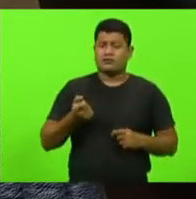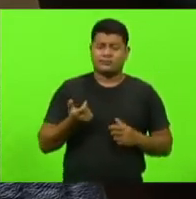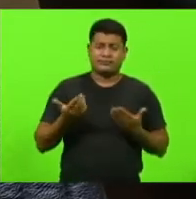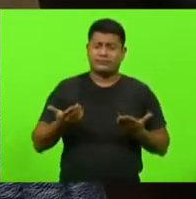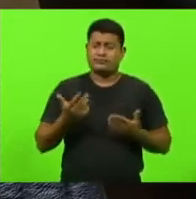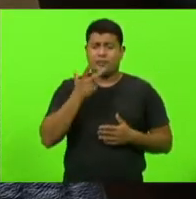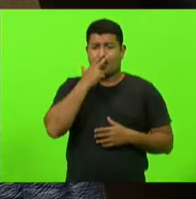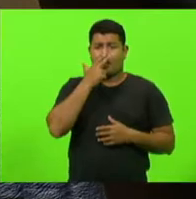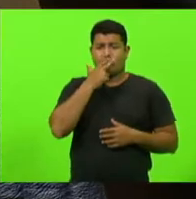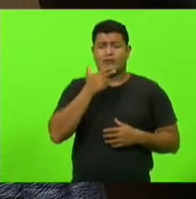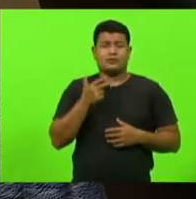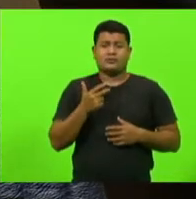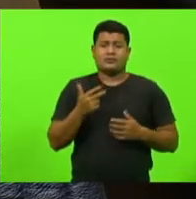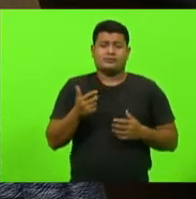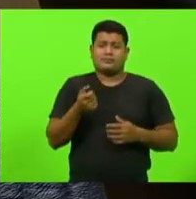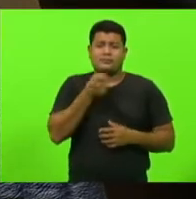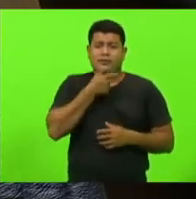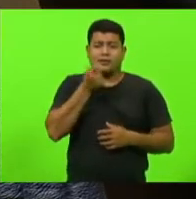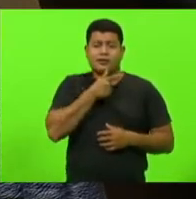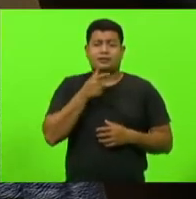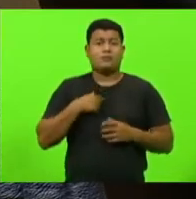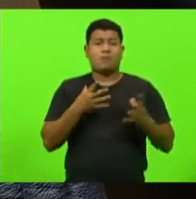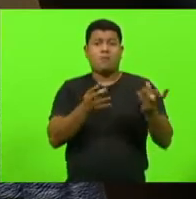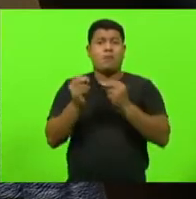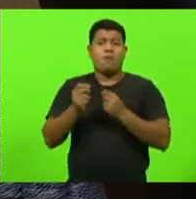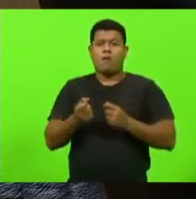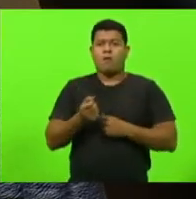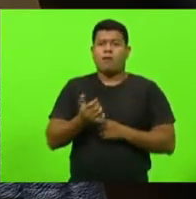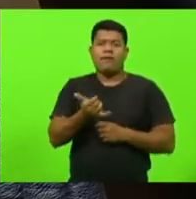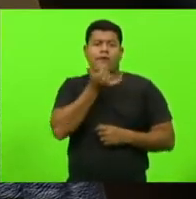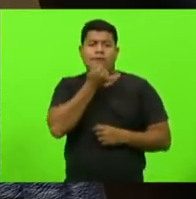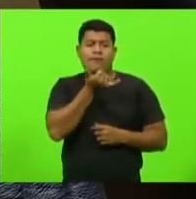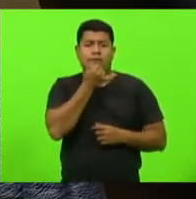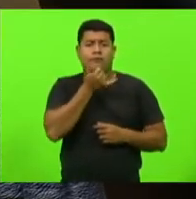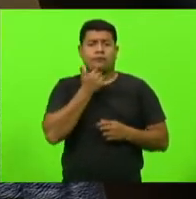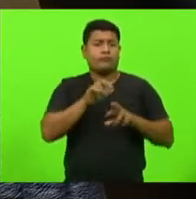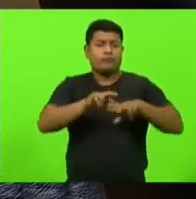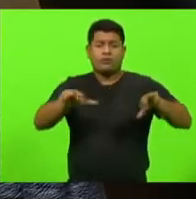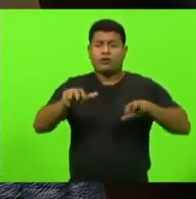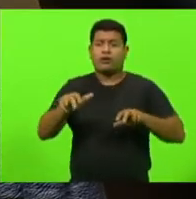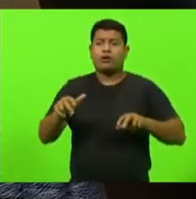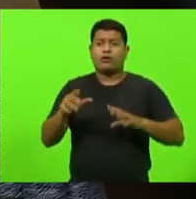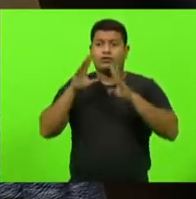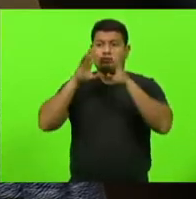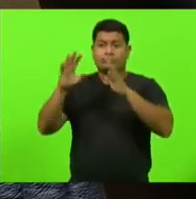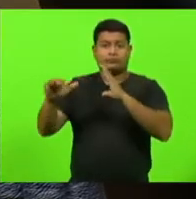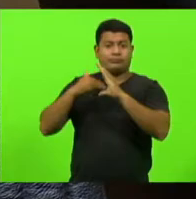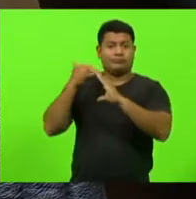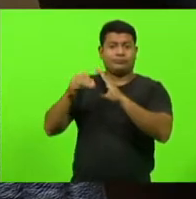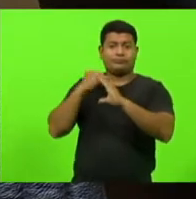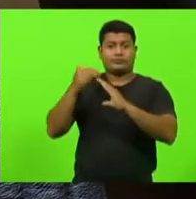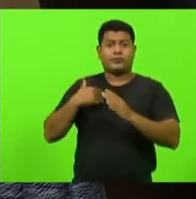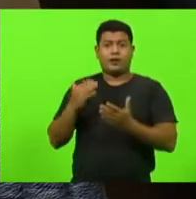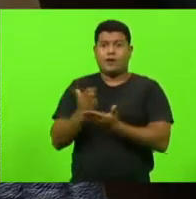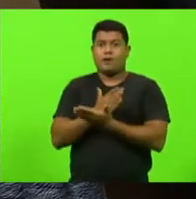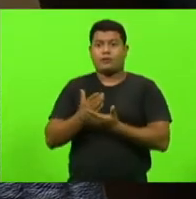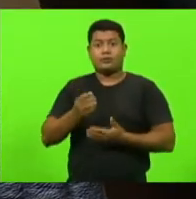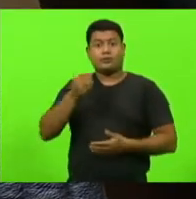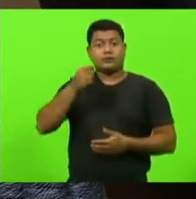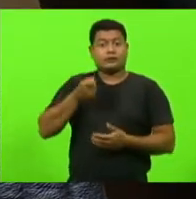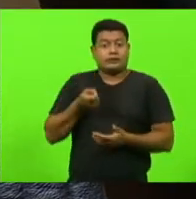desculpas que eu ouvi de diretores, professores que estão tentando resistir ao decreto.